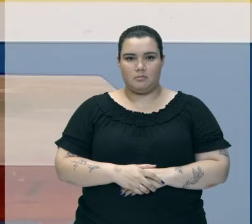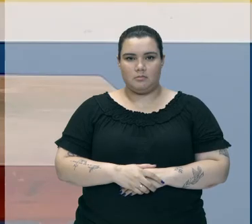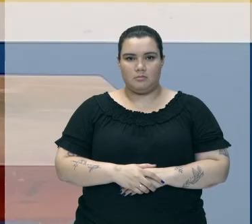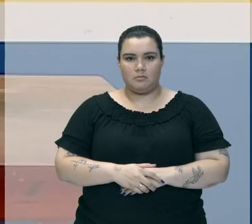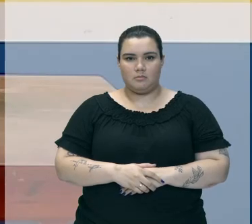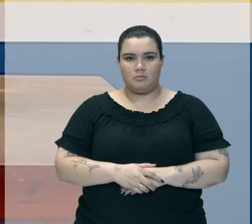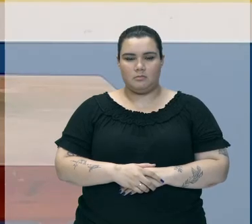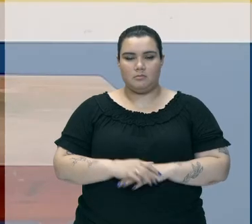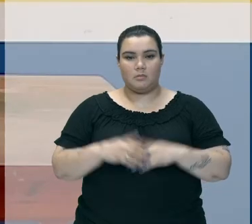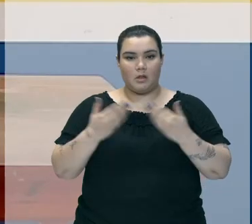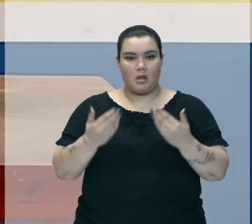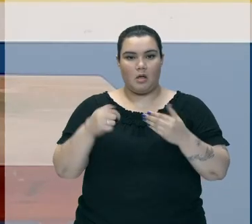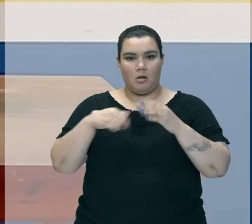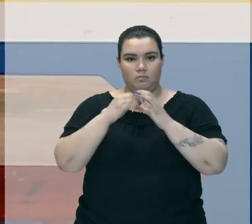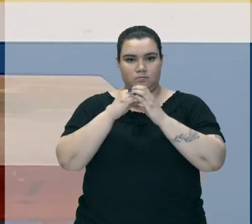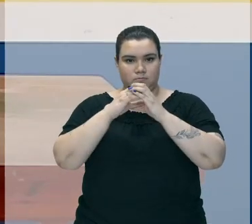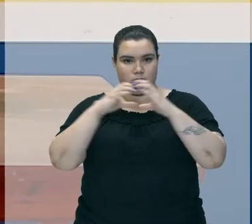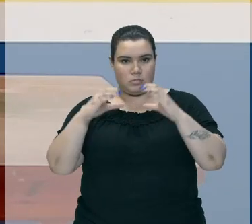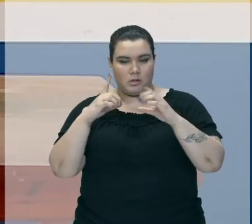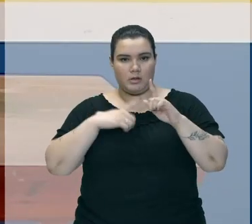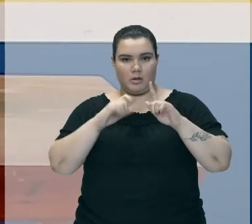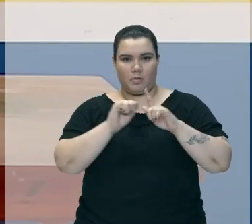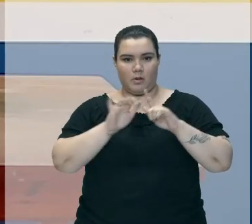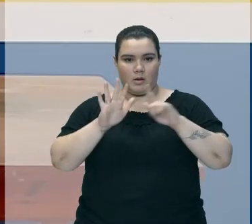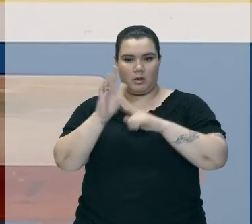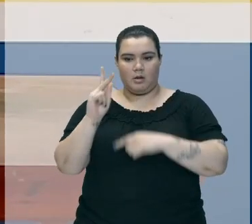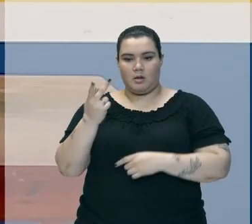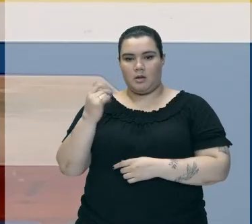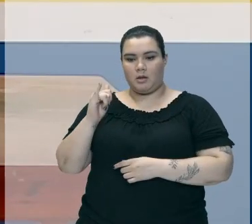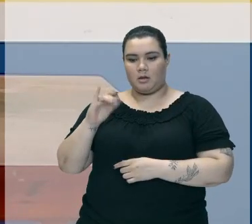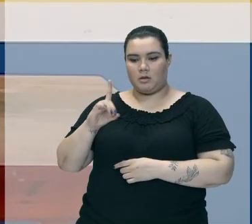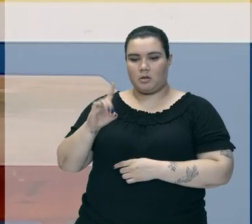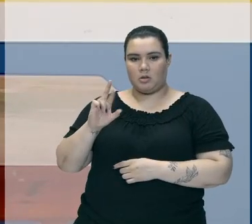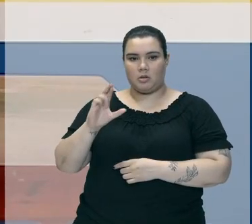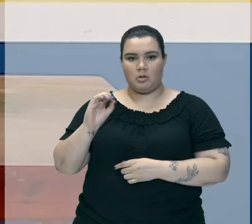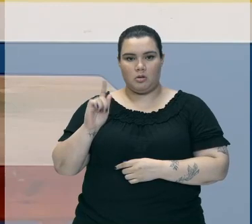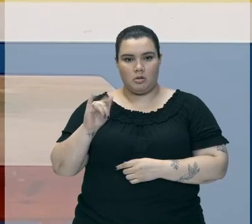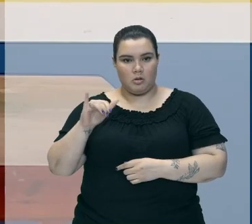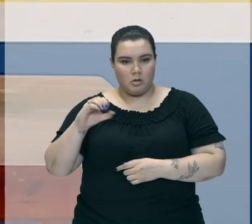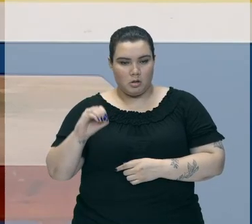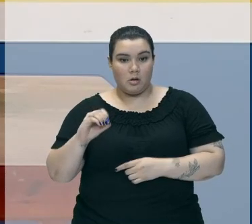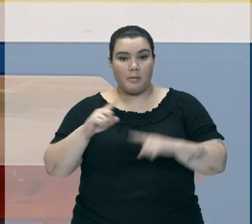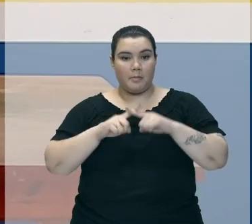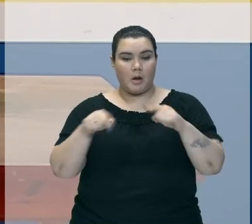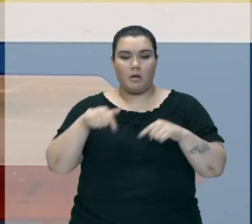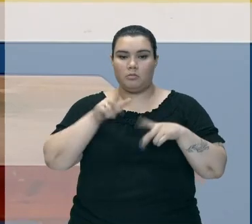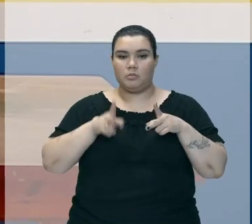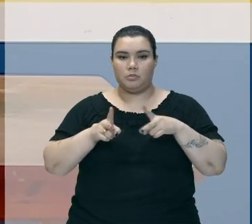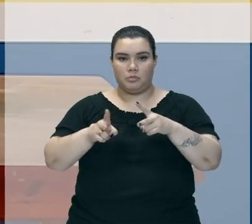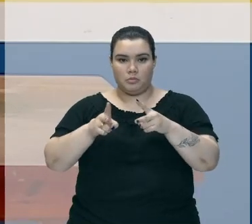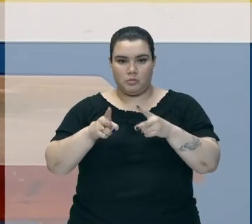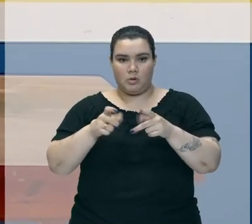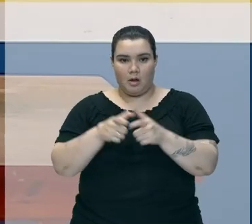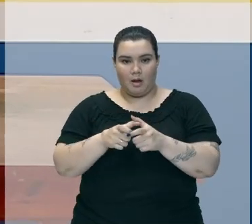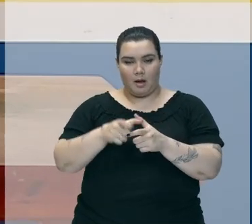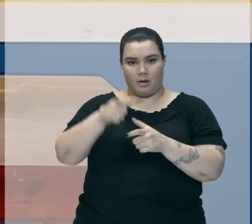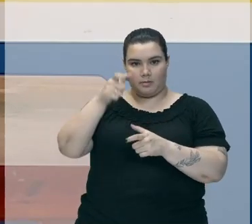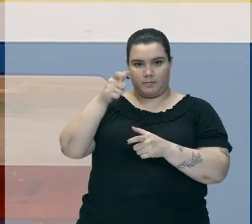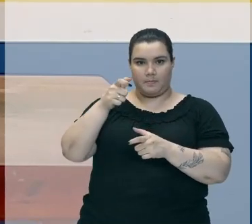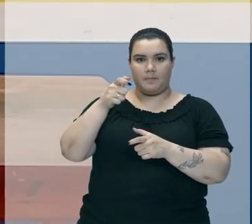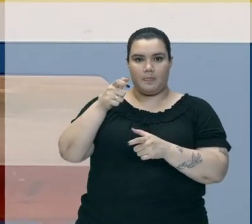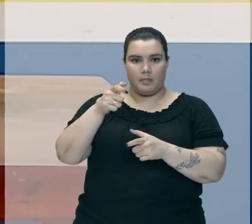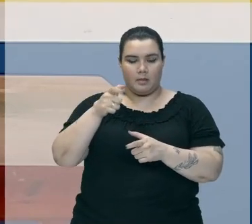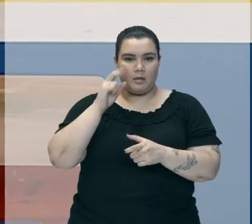Então Aqui Dentro Desse Balão Nós Temos O Gás Hidrogênio E Note Que A Reação Continua Acontecer E Por Ela Ser Uma Reação